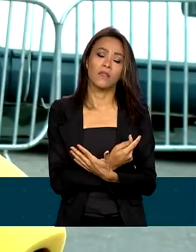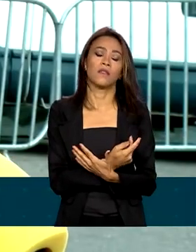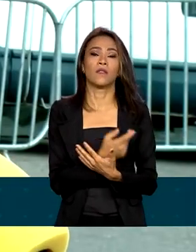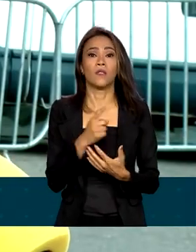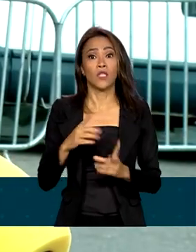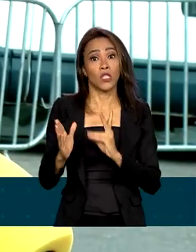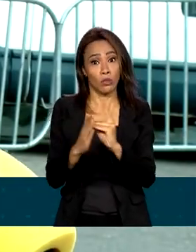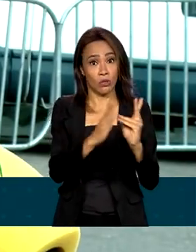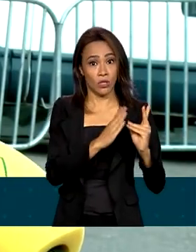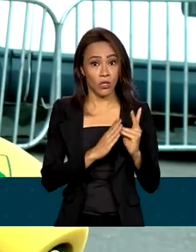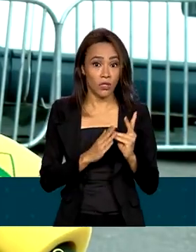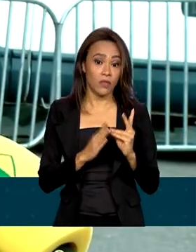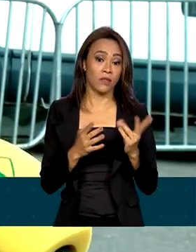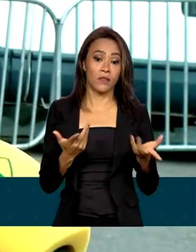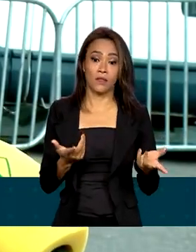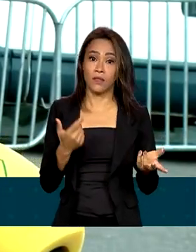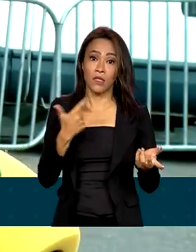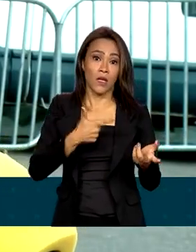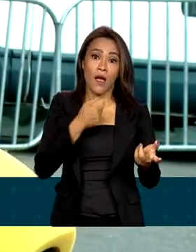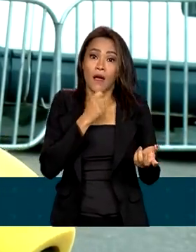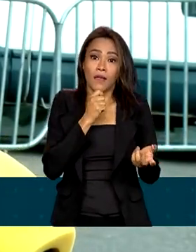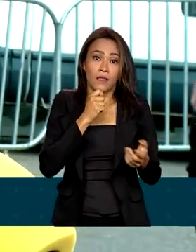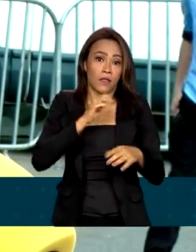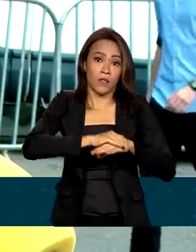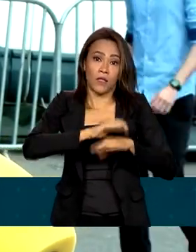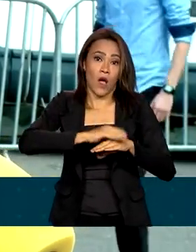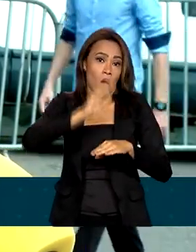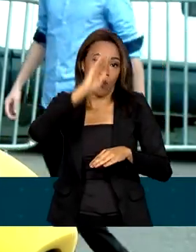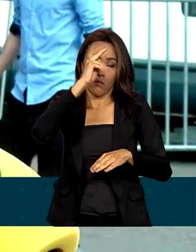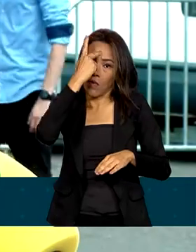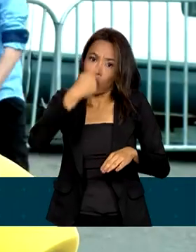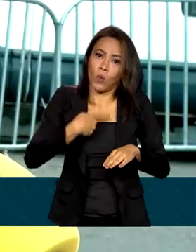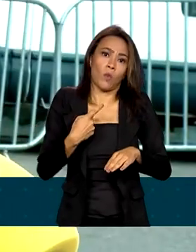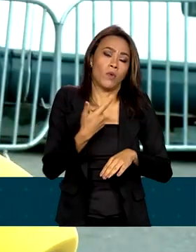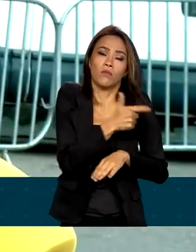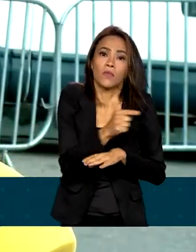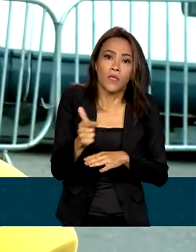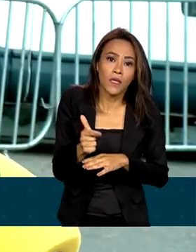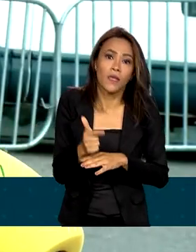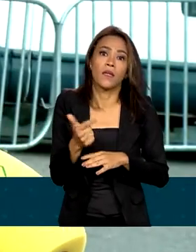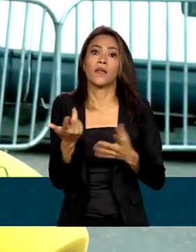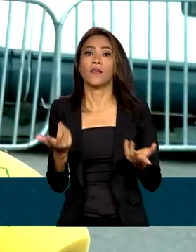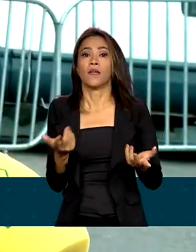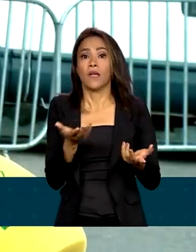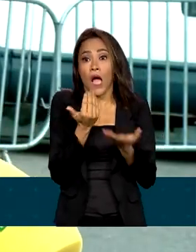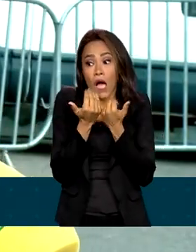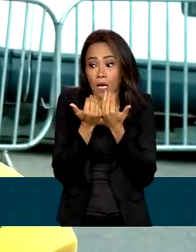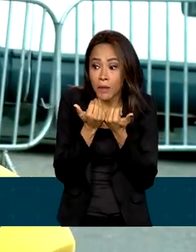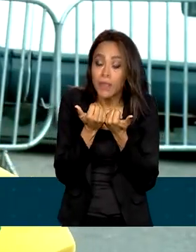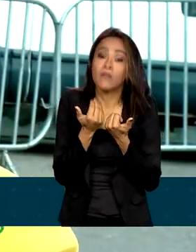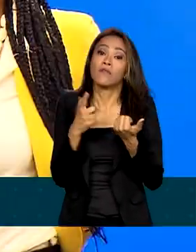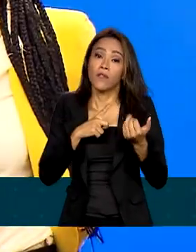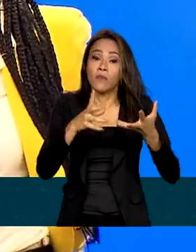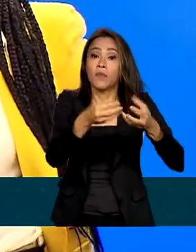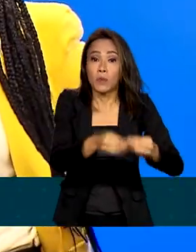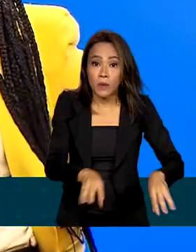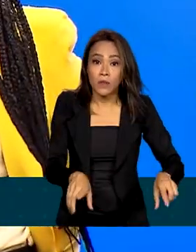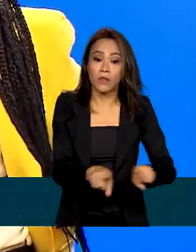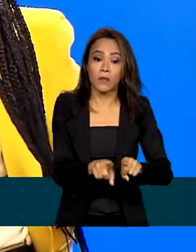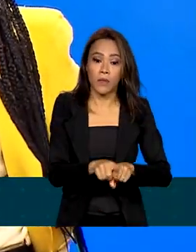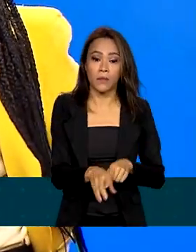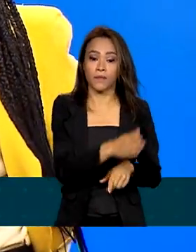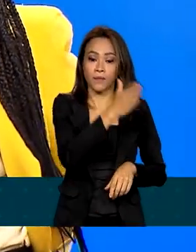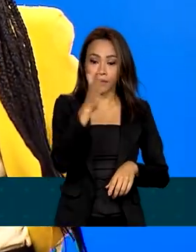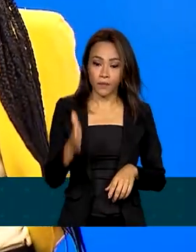os indígenas não tendo a sua autonomia passam a depender dessa relação. E daí a produção do alimento e a alimentação foi afetada. Em outra